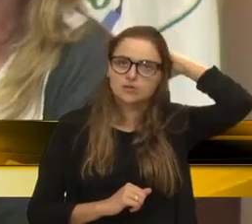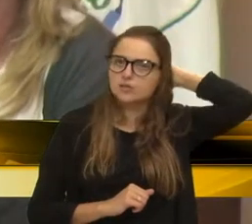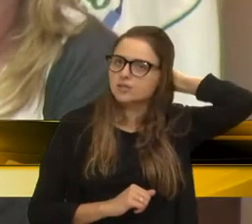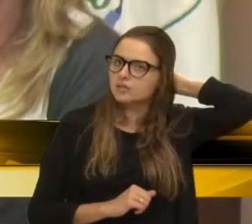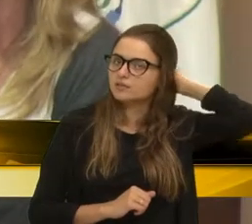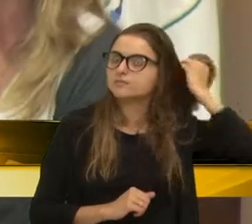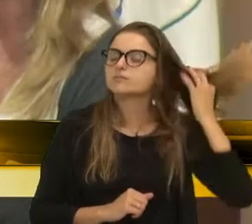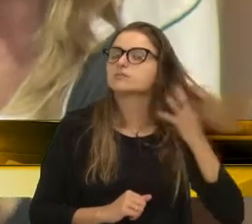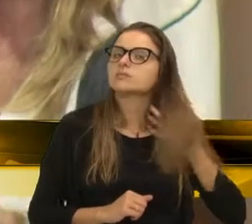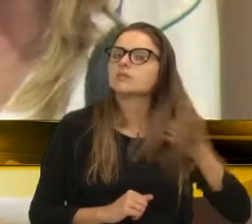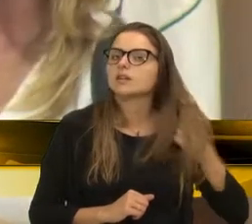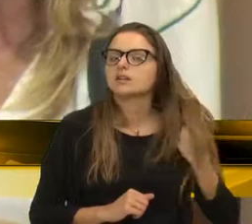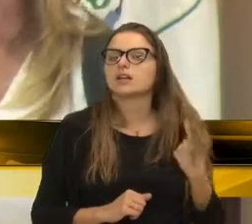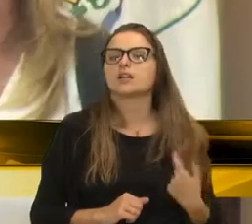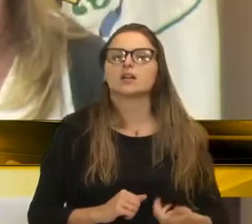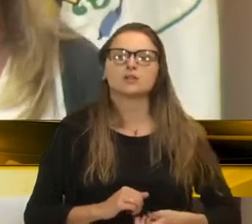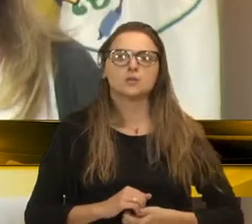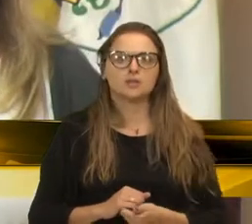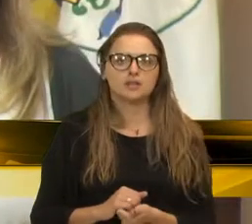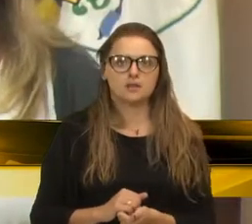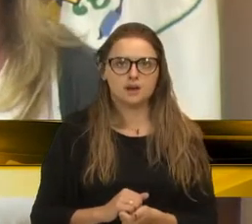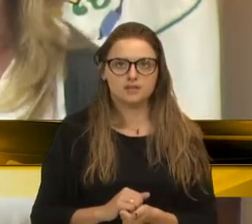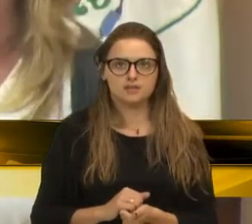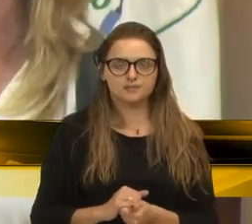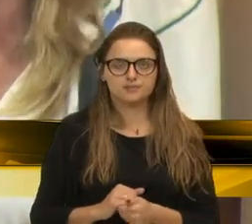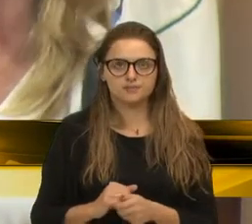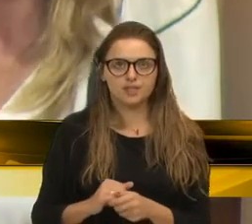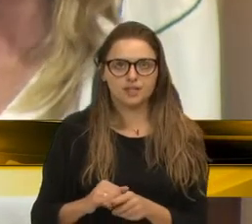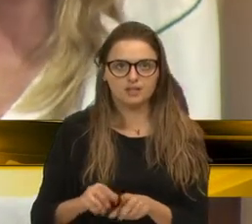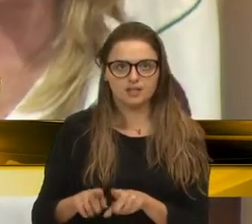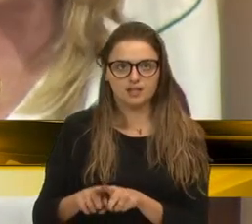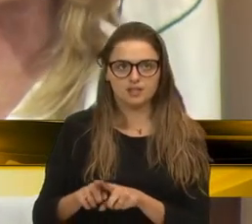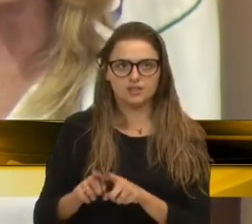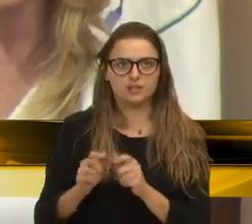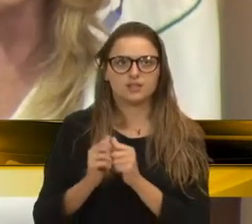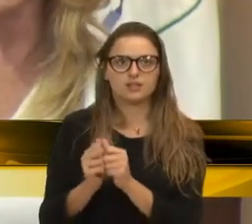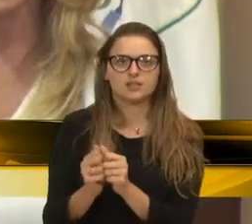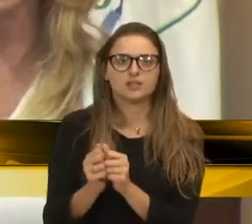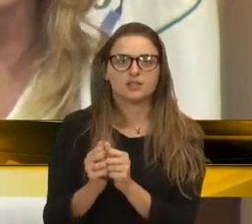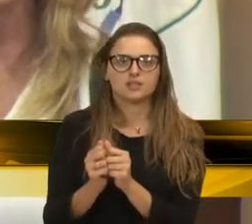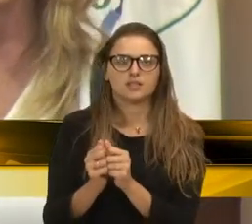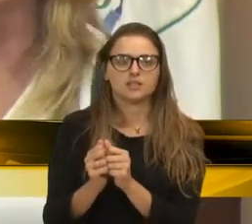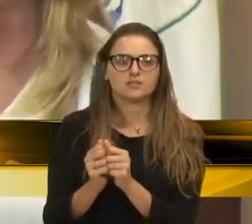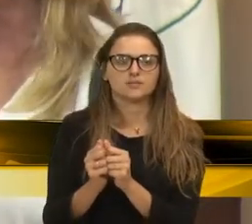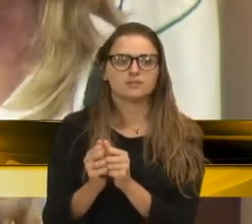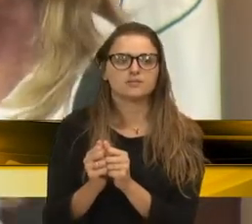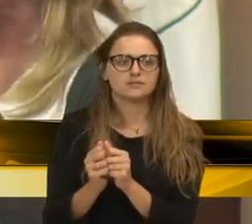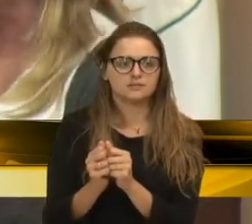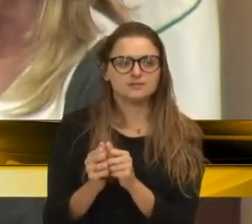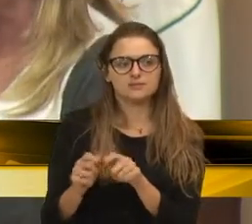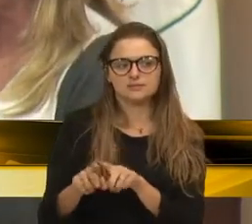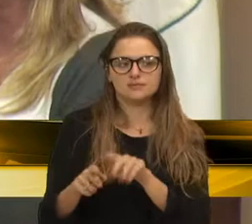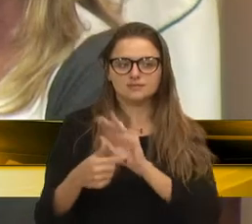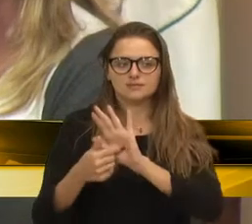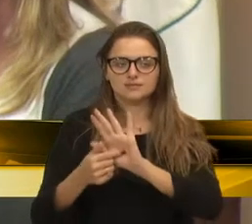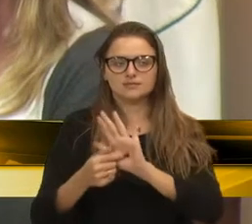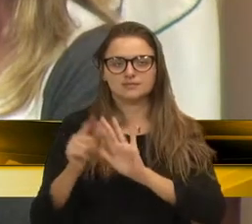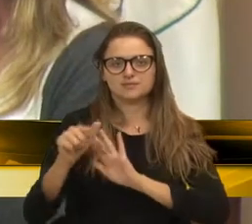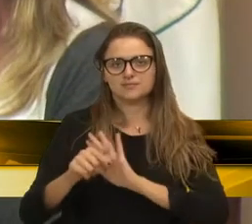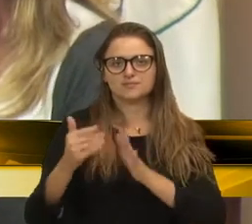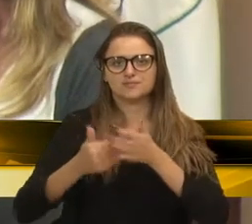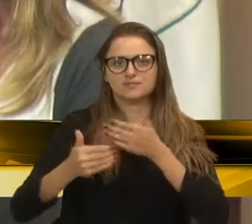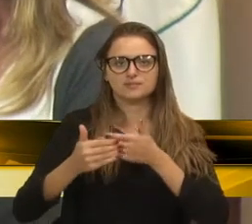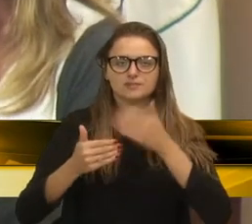Bem, gente, fazendo um gancho com a última frase desse Recuperando, nós temos hoje no Brasil